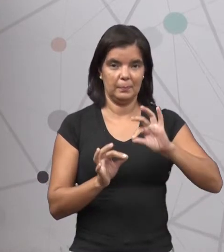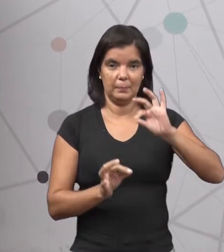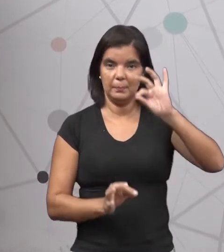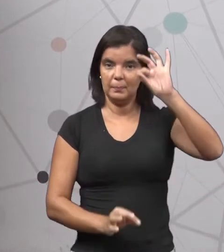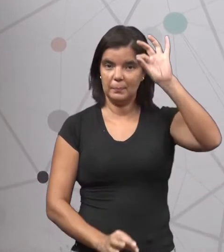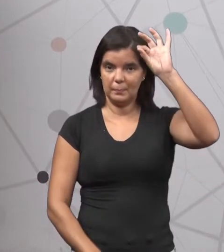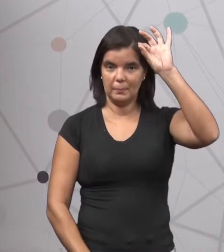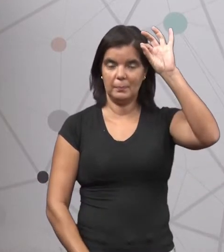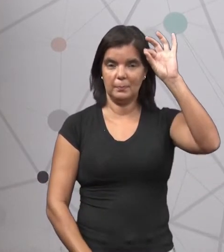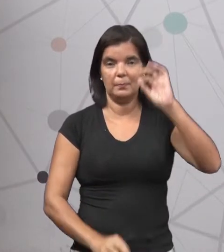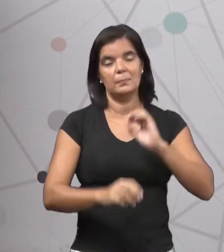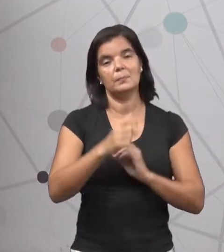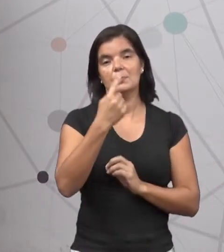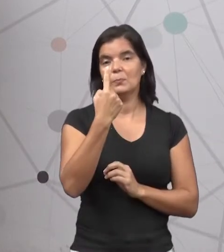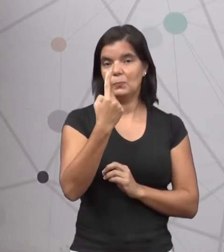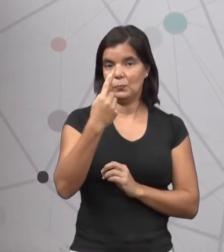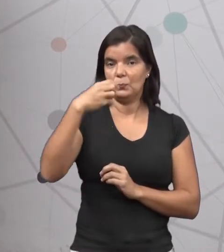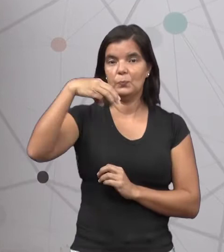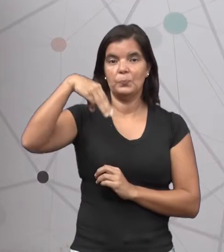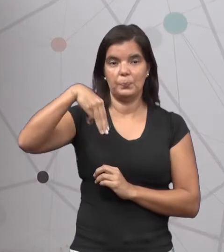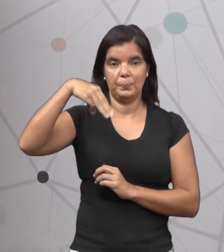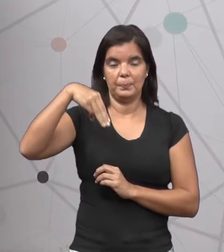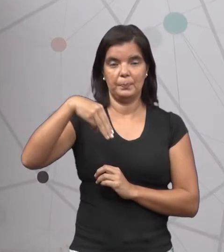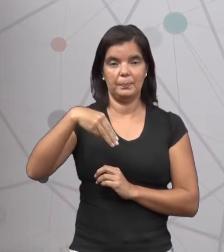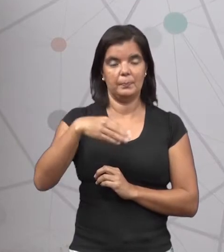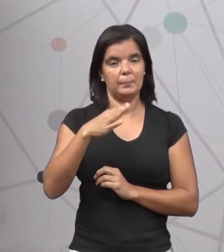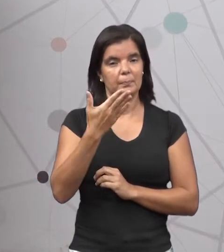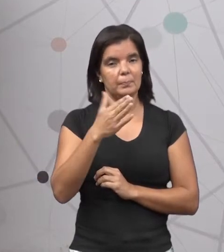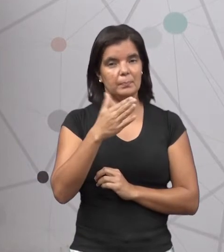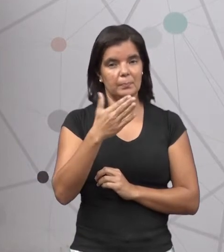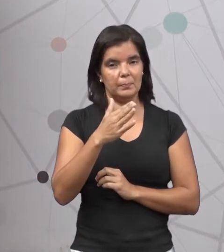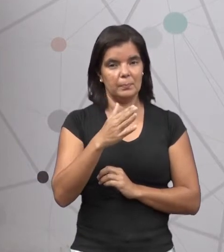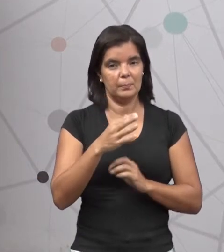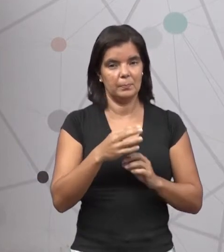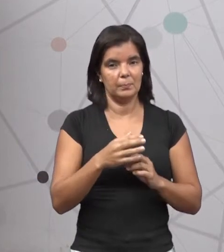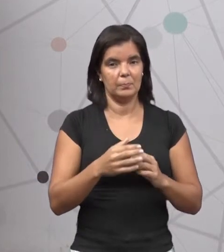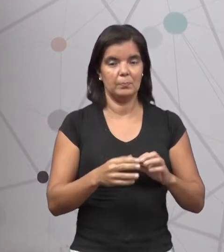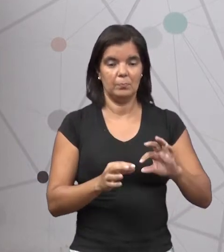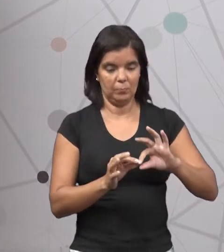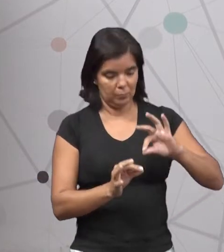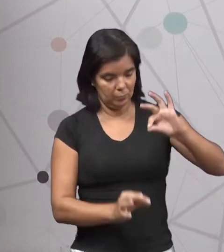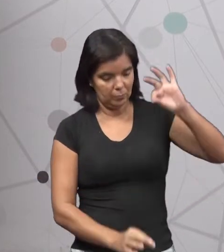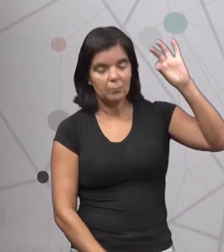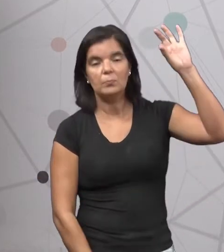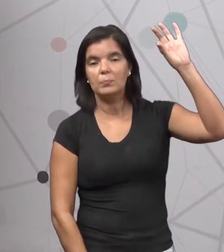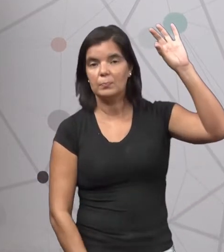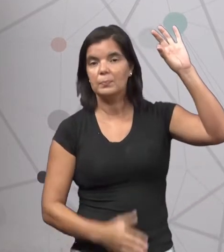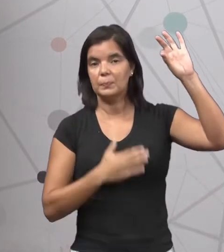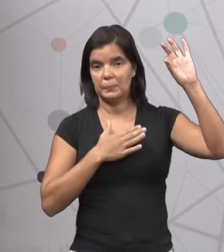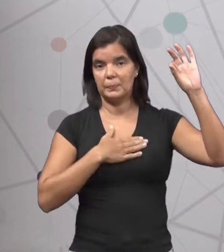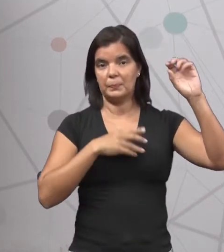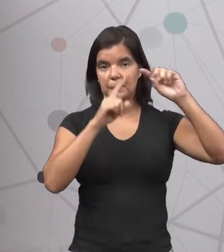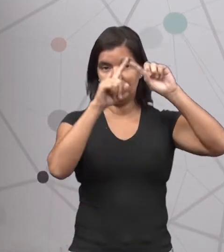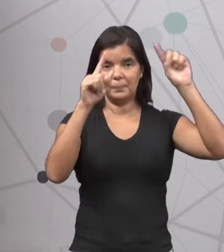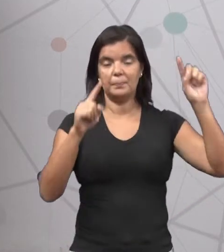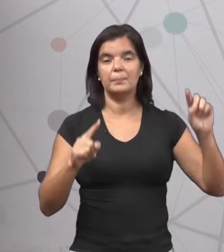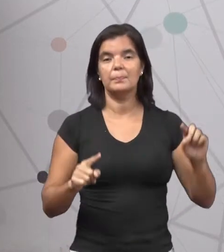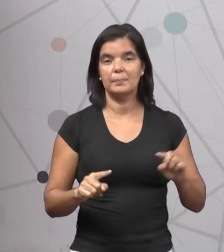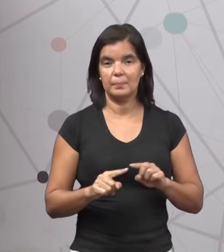um metro Que é aproximado com o tamanho do meu quadro Como vocês estão vendo aqui